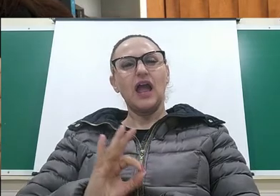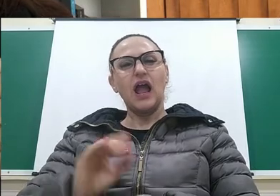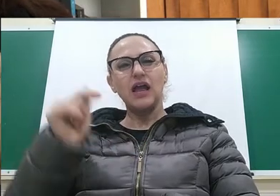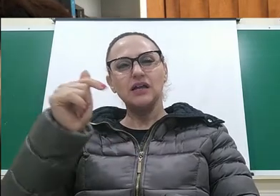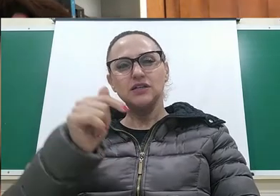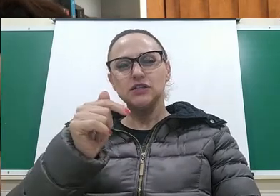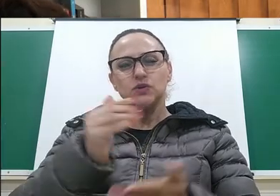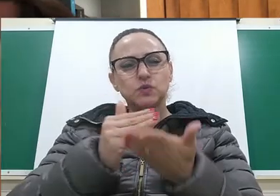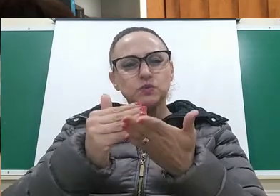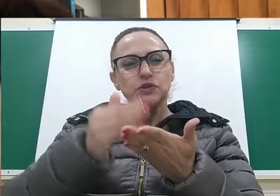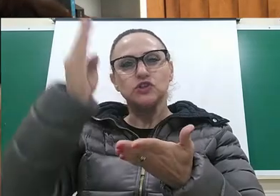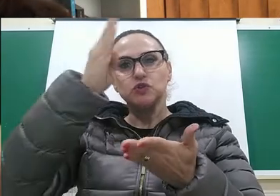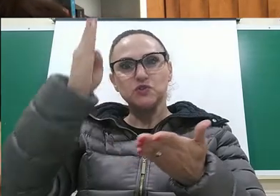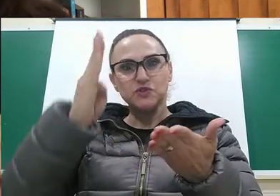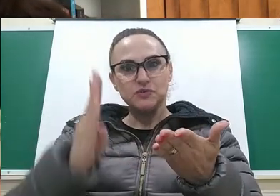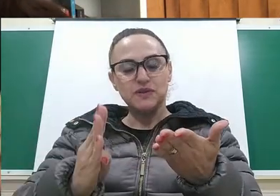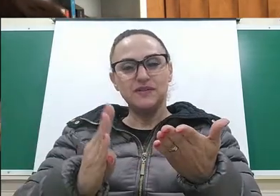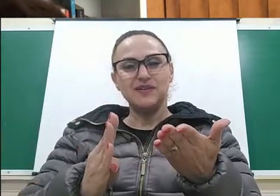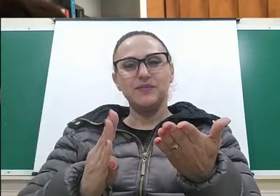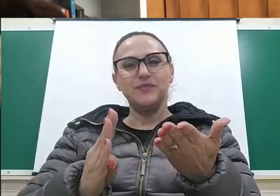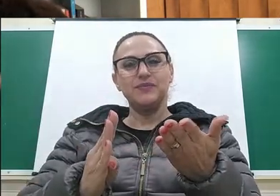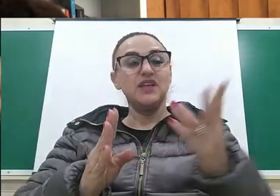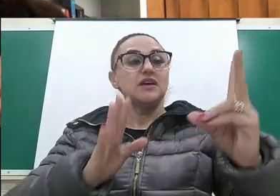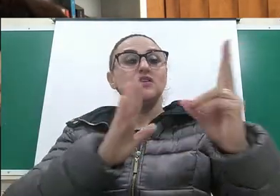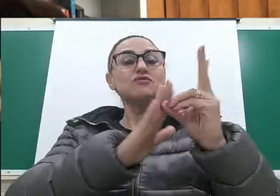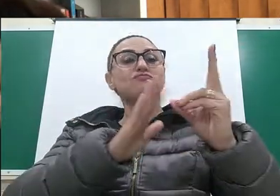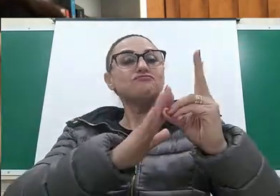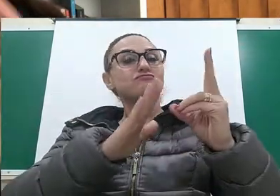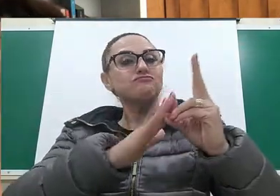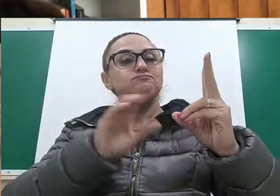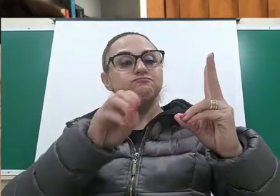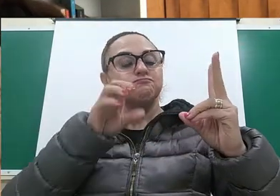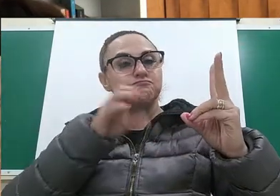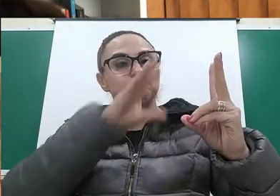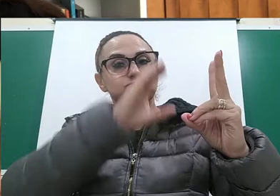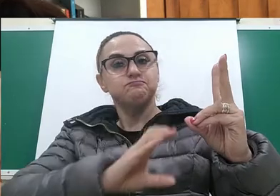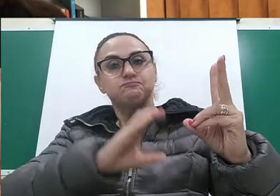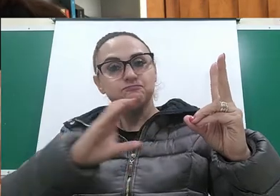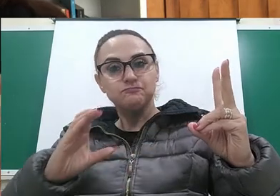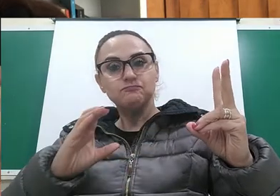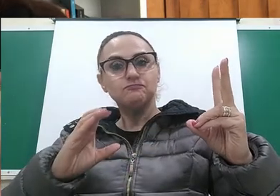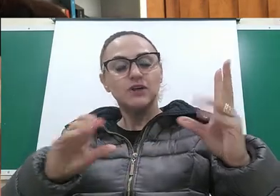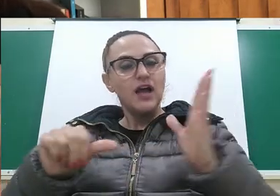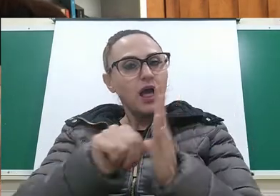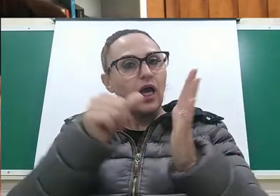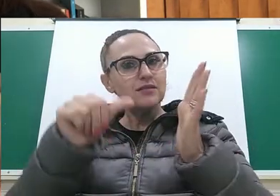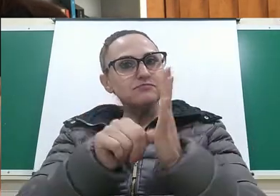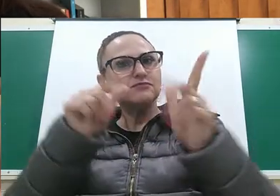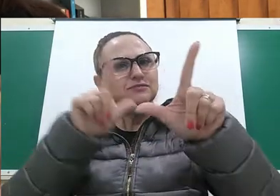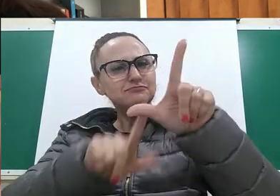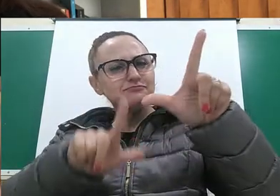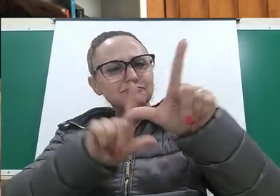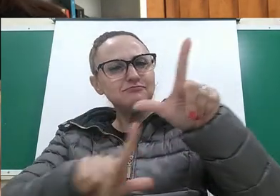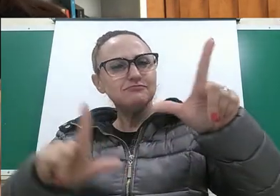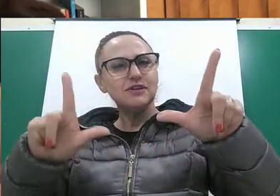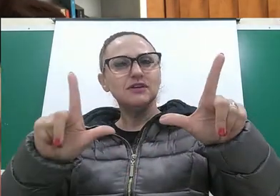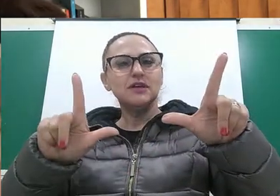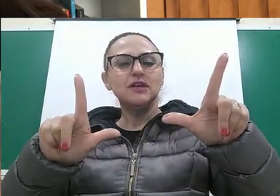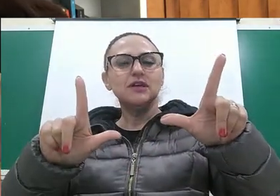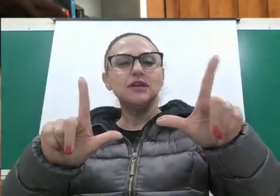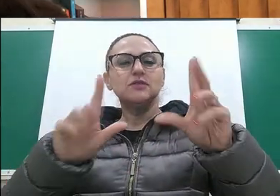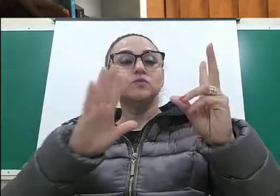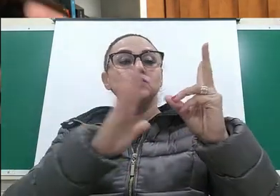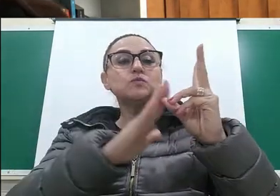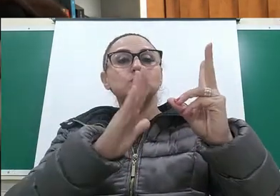anos de colonização, que eram destinadas aos indígenas e que tinham ali o objetivo de catequizar e ensinar as primeiras letras a esses indígenas.